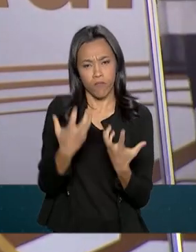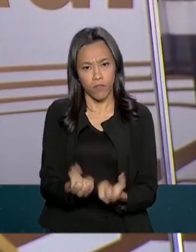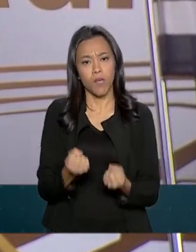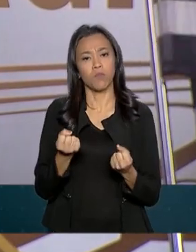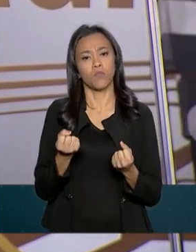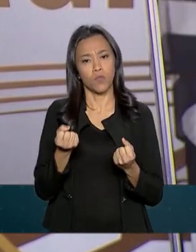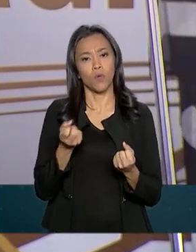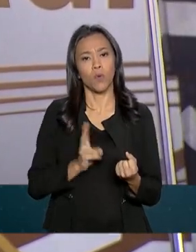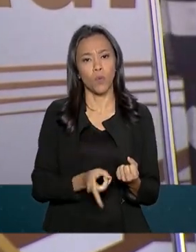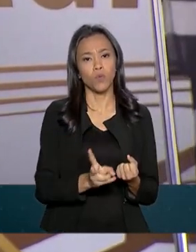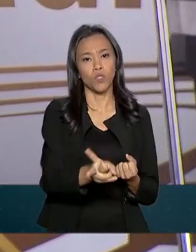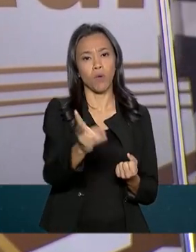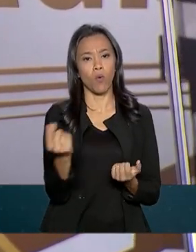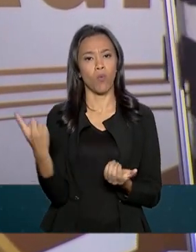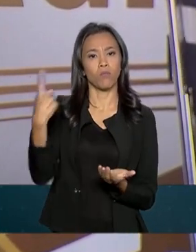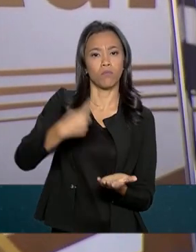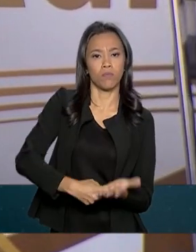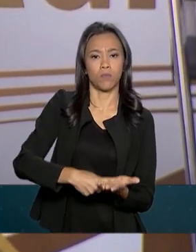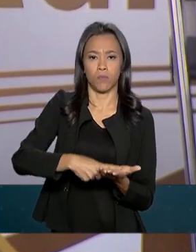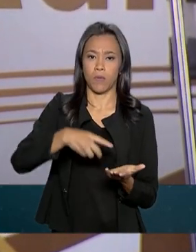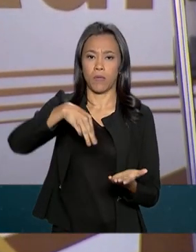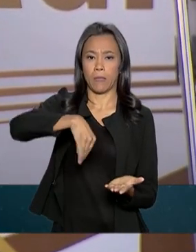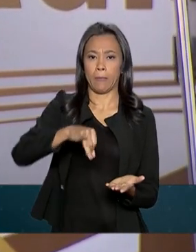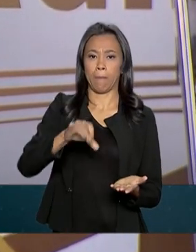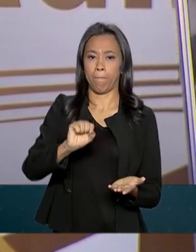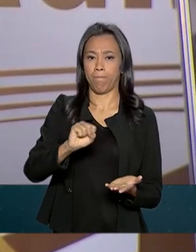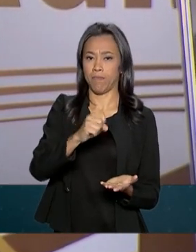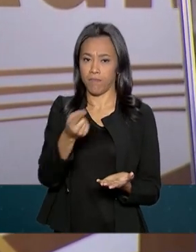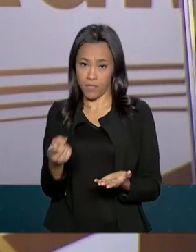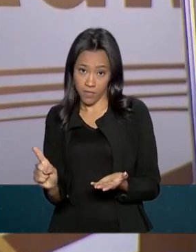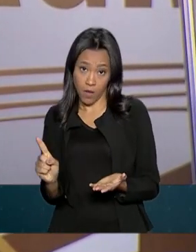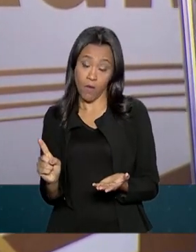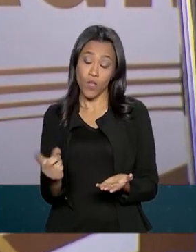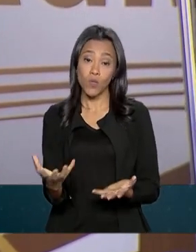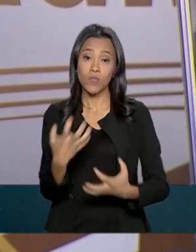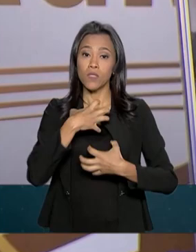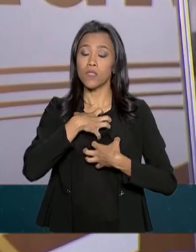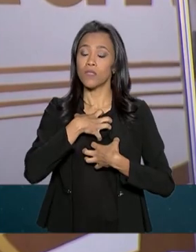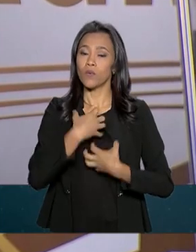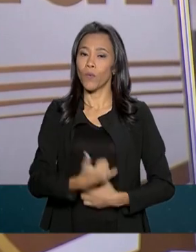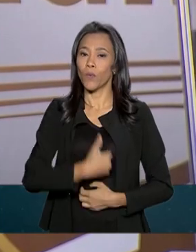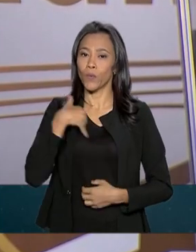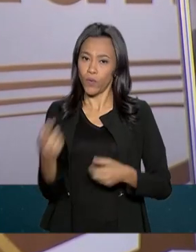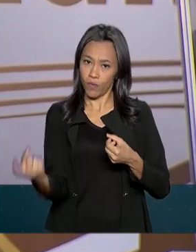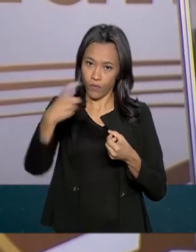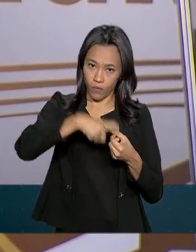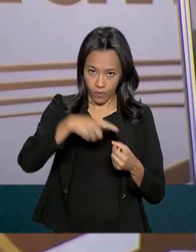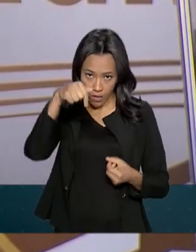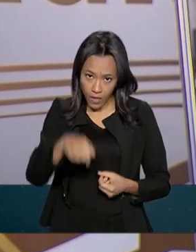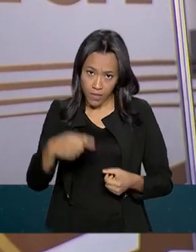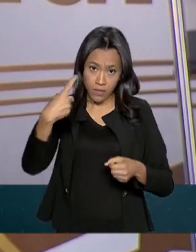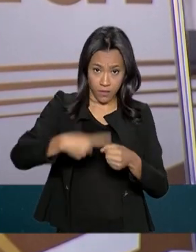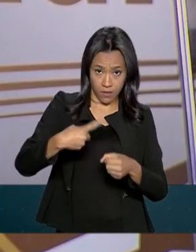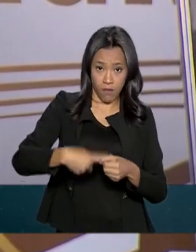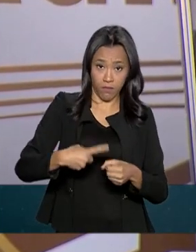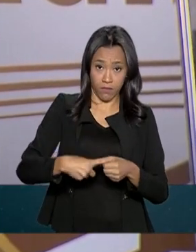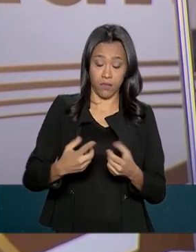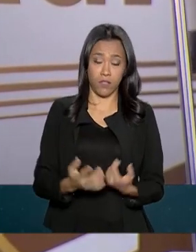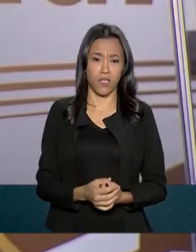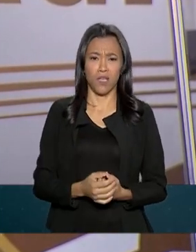missão. E eu orgulho voltar aqui a essa cidade. Não interessa onde eu estava